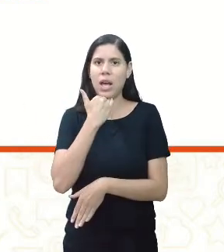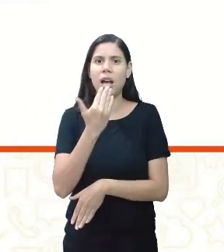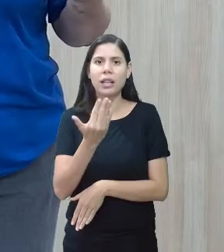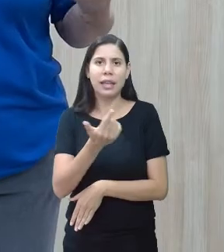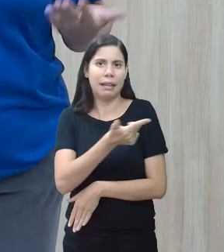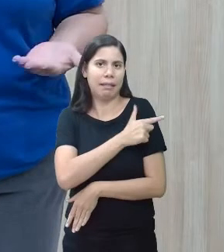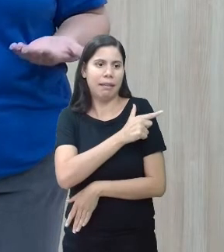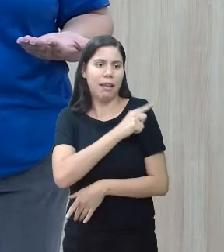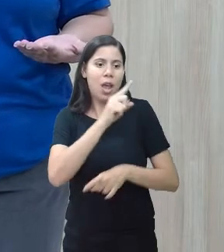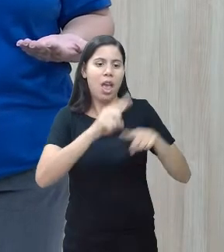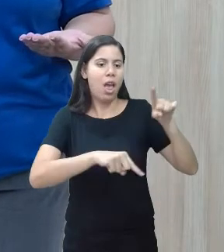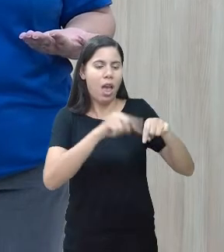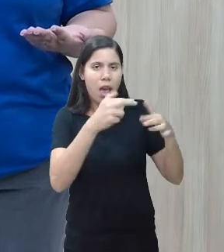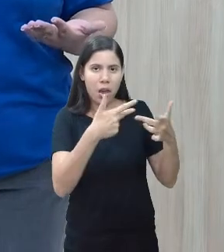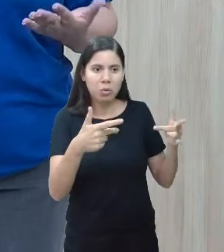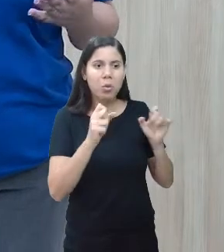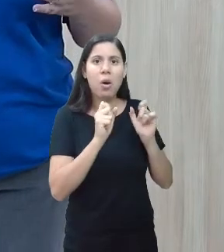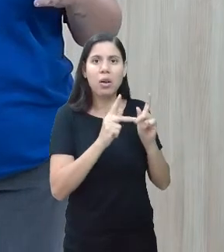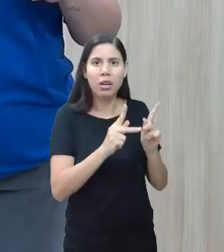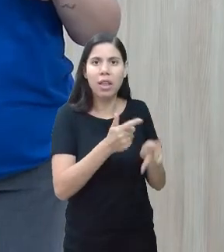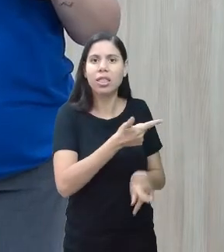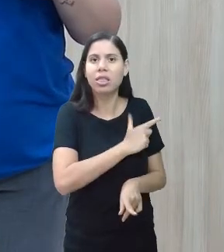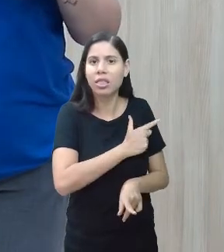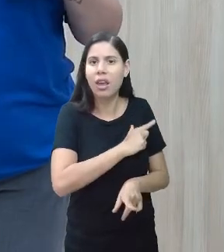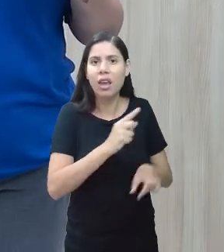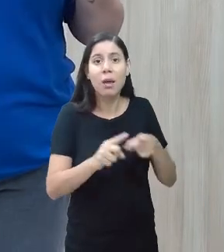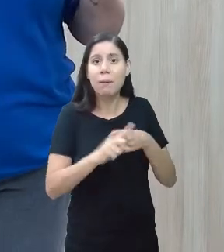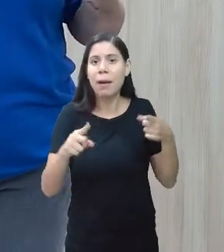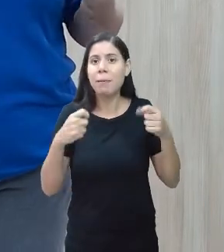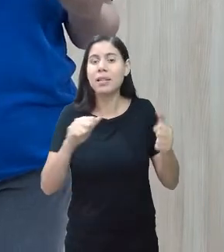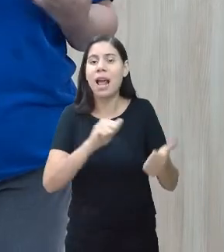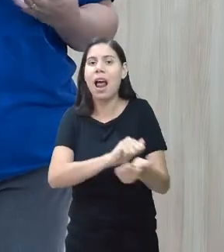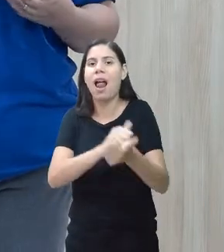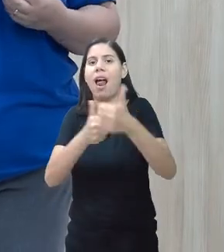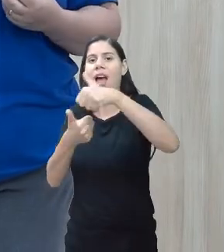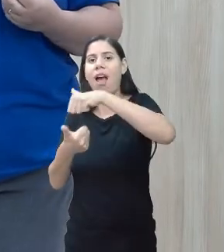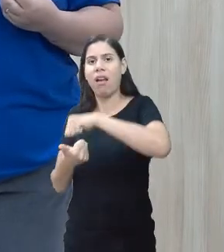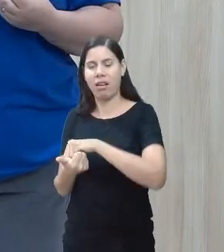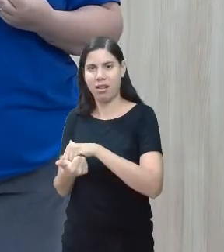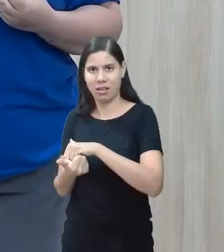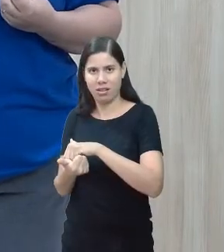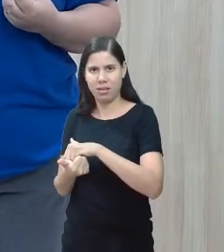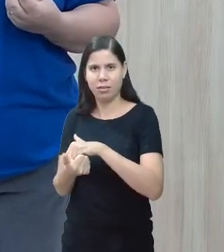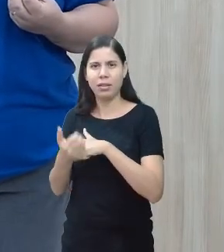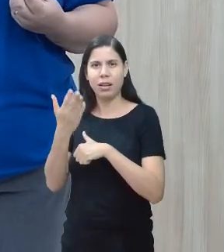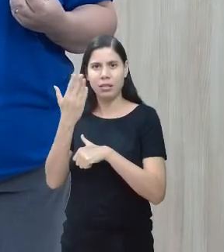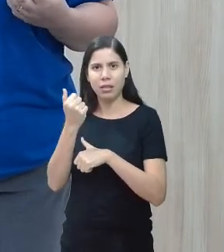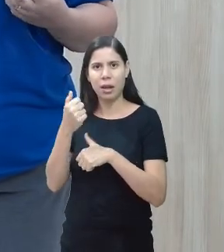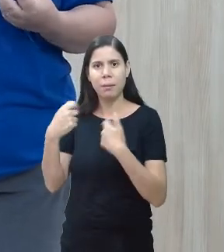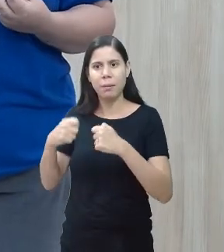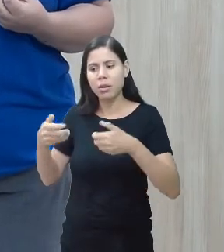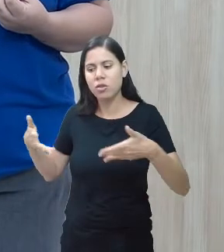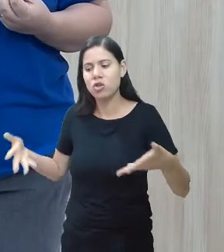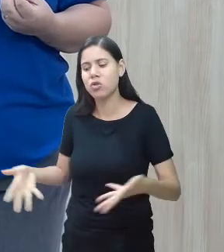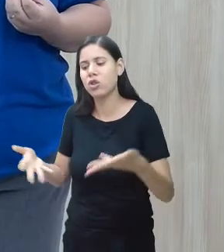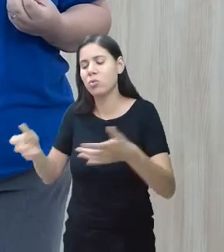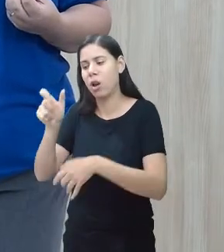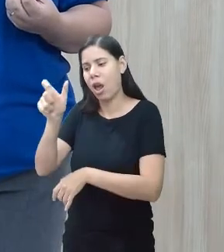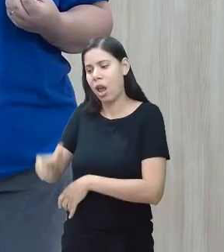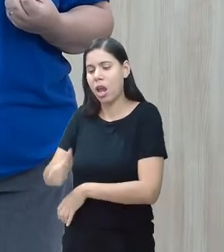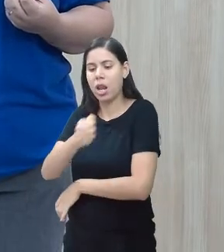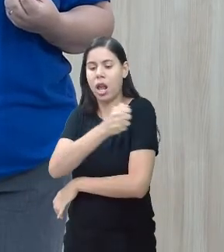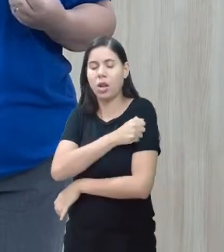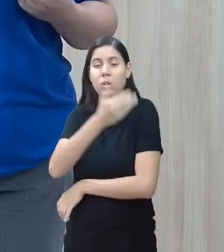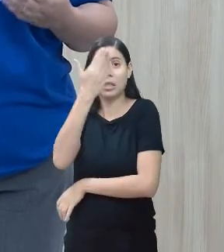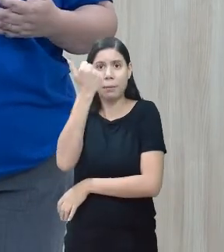o recurso pelo recurso, se eu não trabalhei todos, se eu não trabalhei o estudante para utilizar aquele